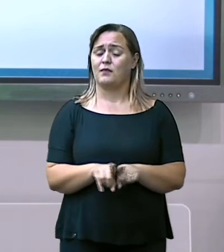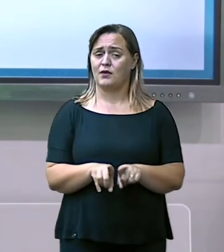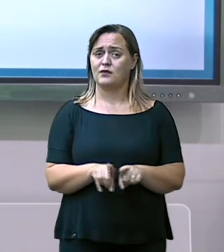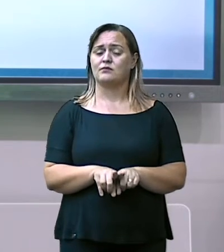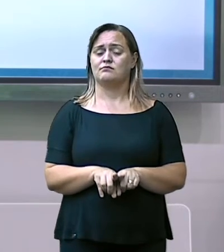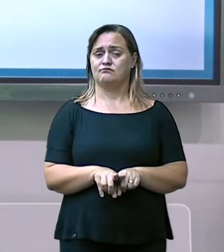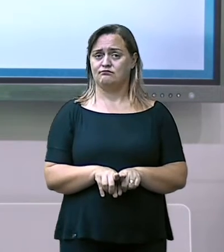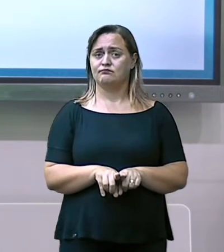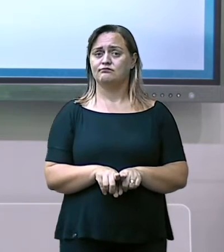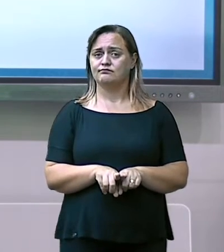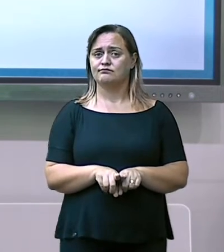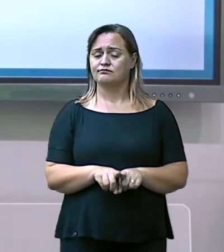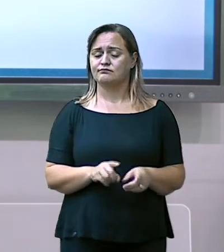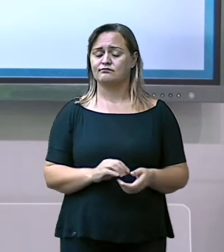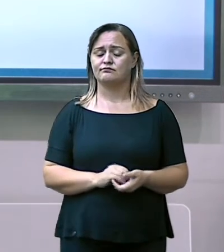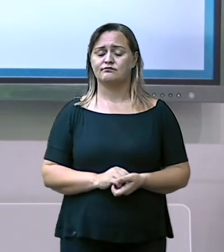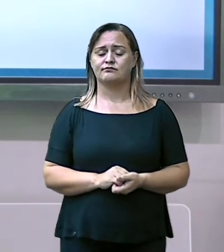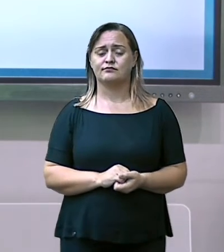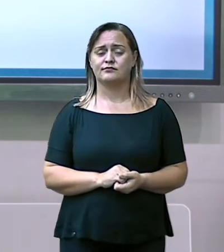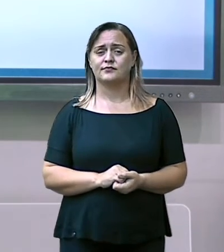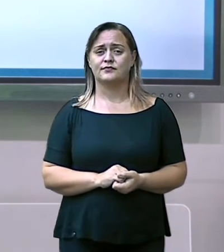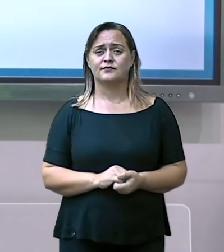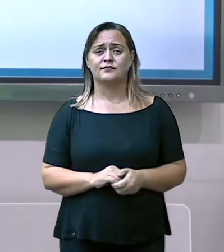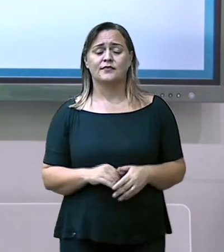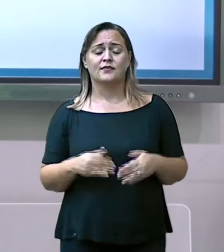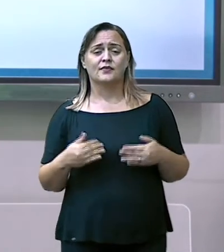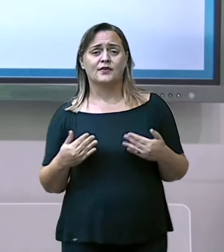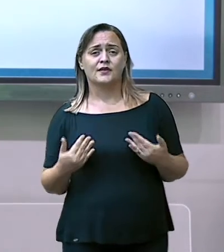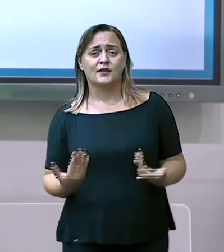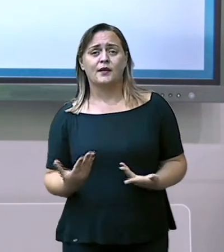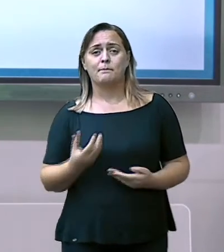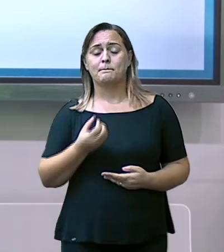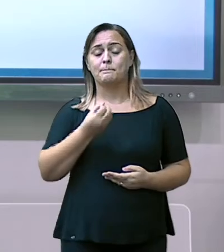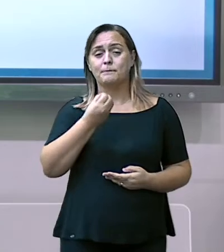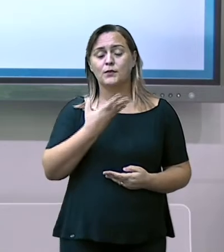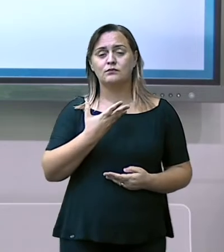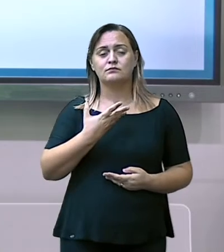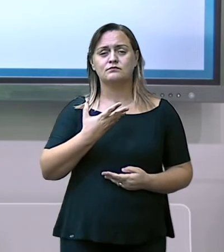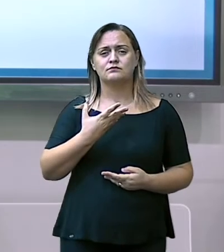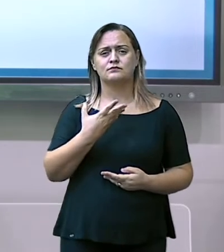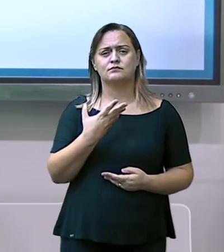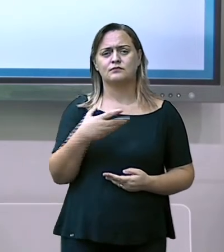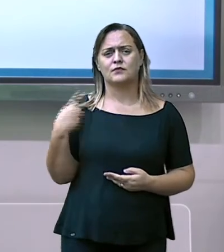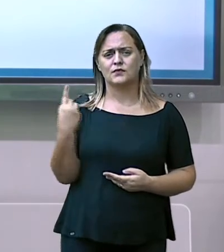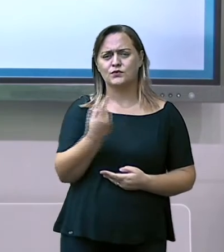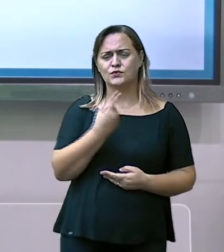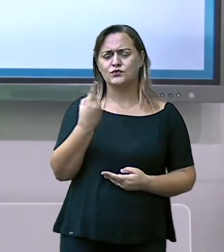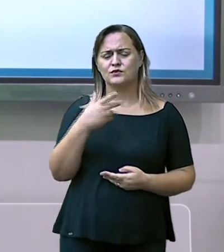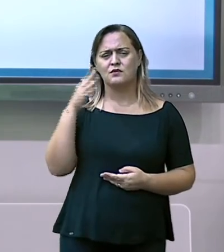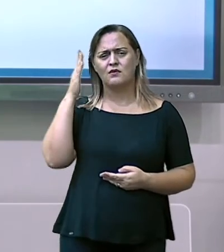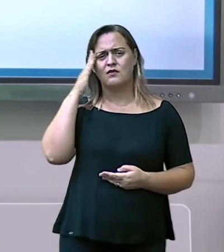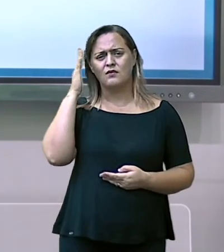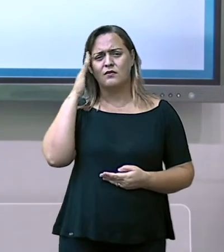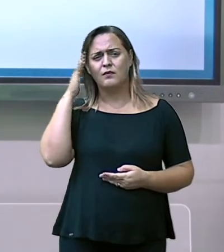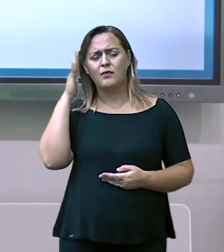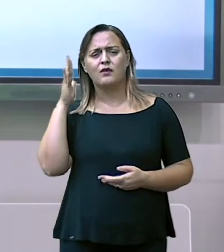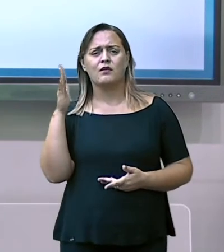É interessante porque às vezes buscando informação